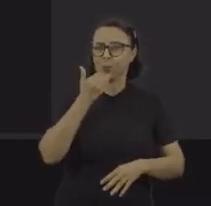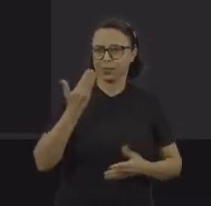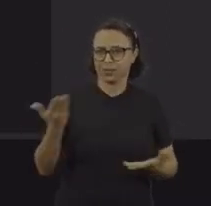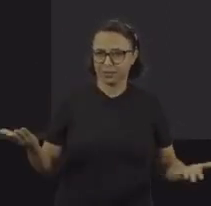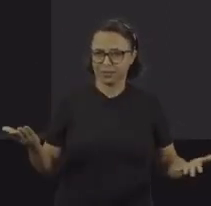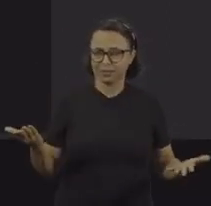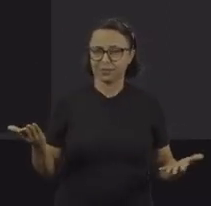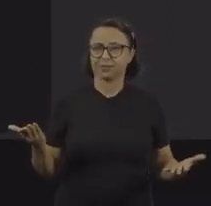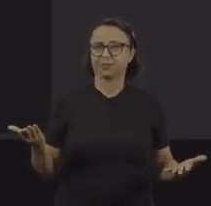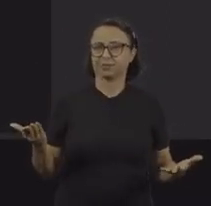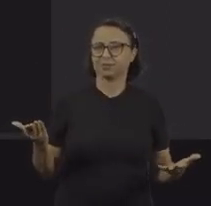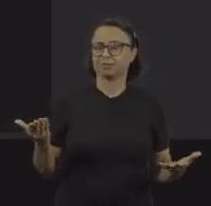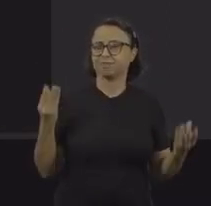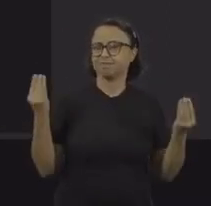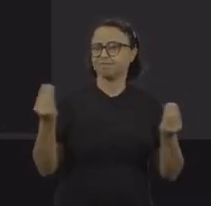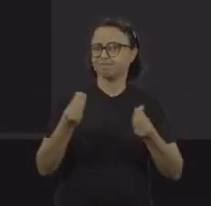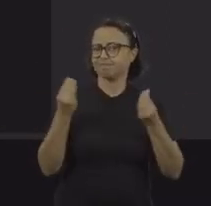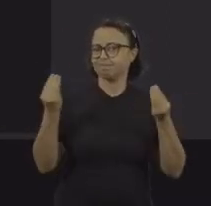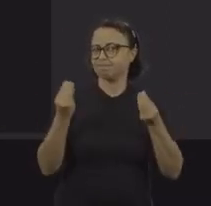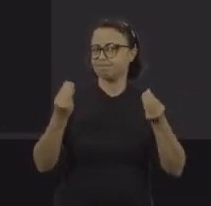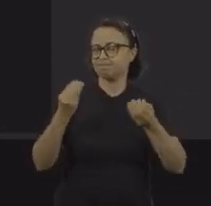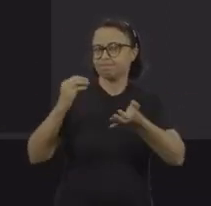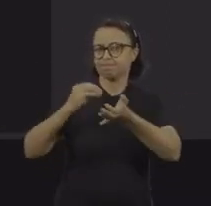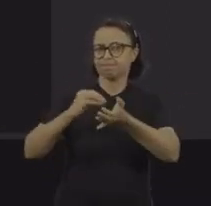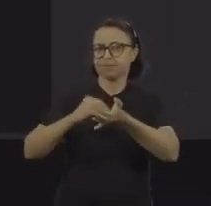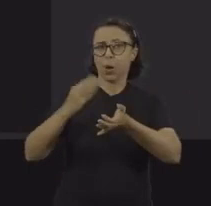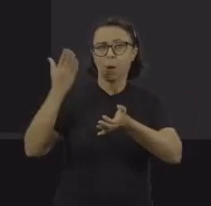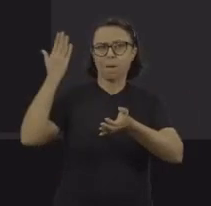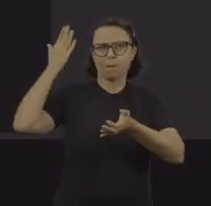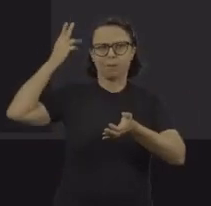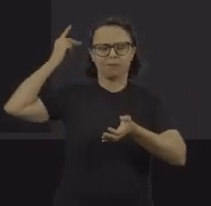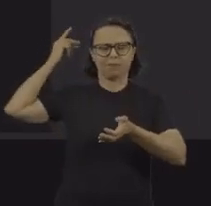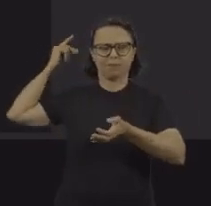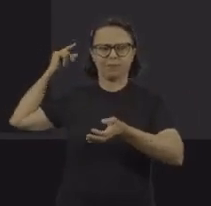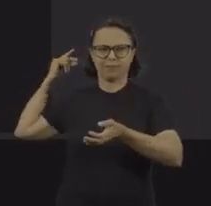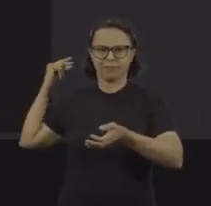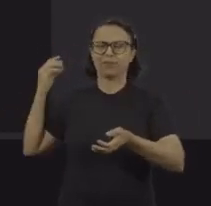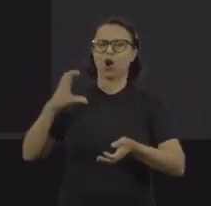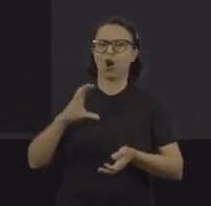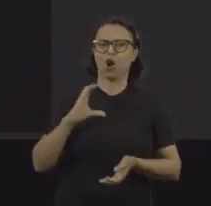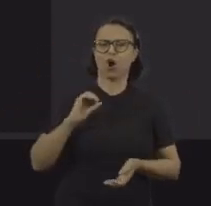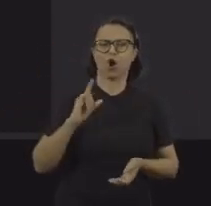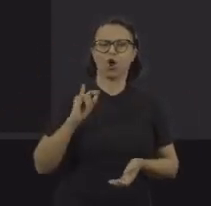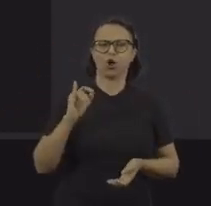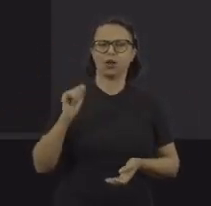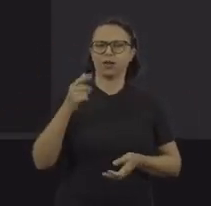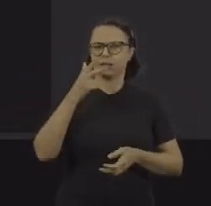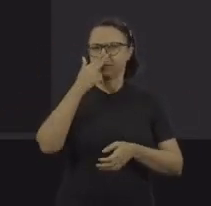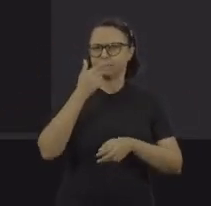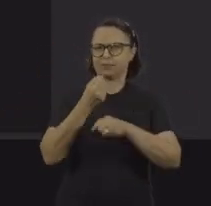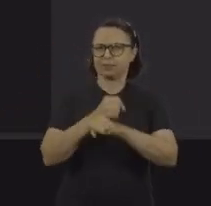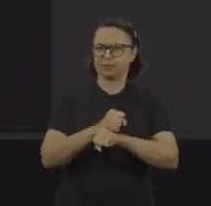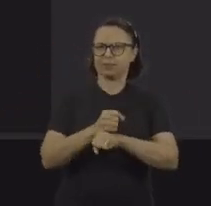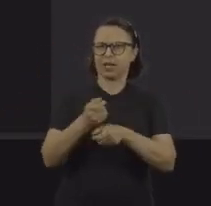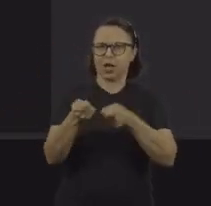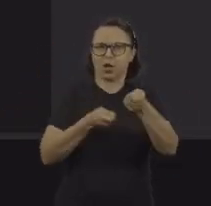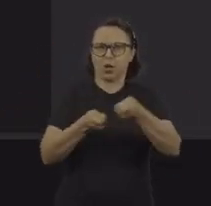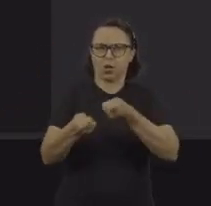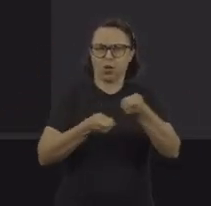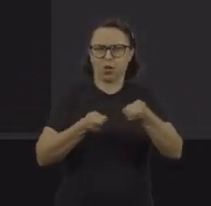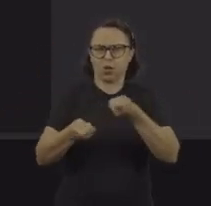Então, alguma coisa que lembra bastante o período colonial em que as pessoas, os patrões, regulavam,